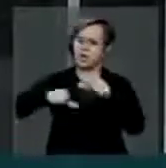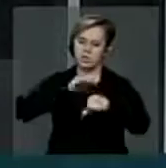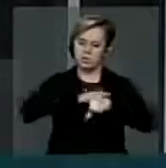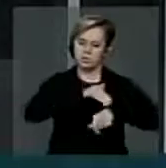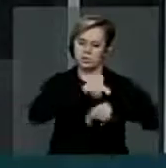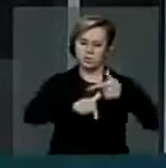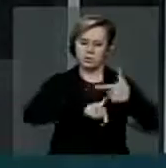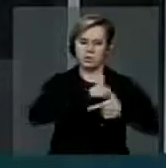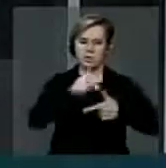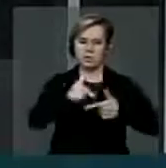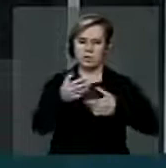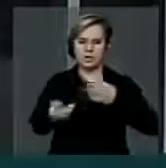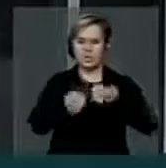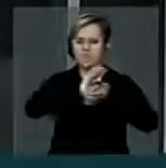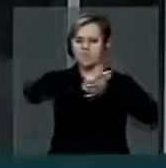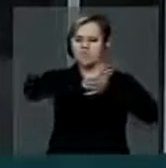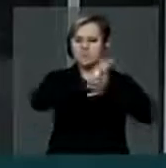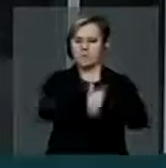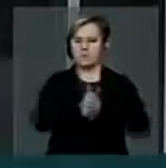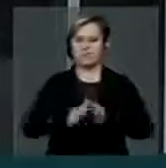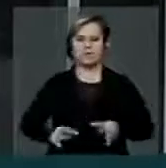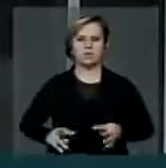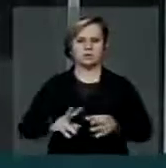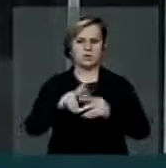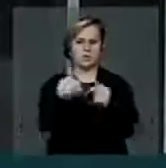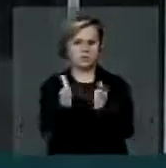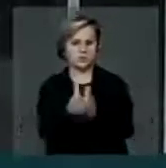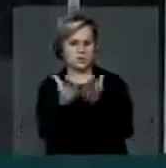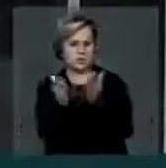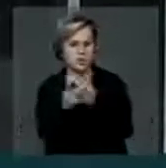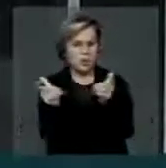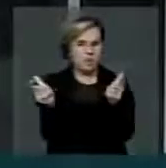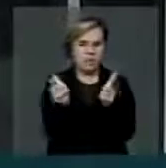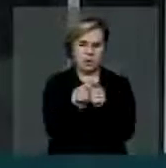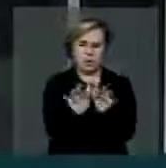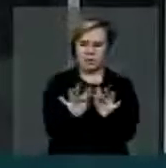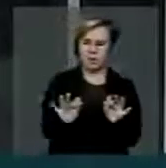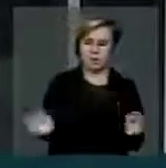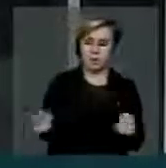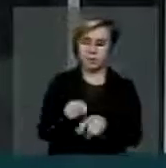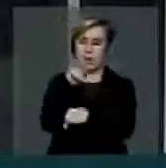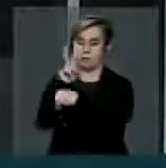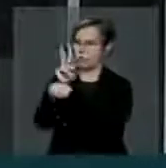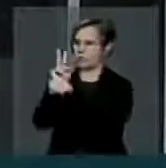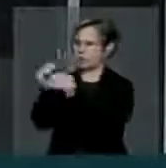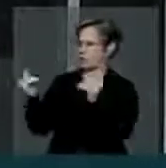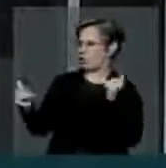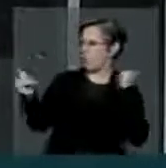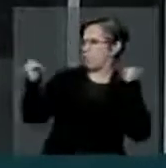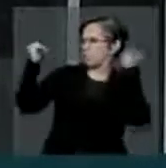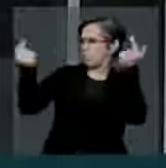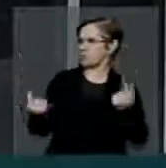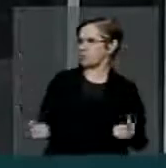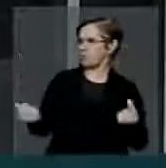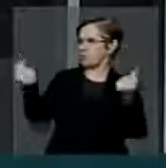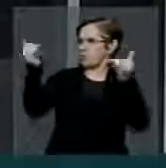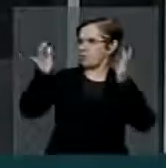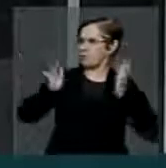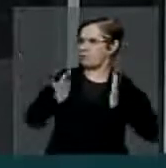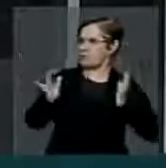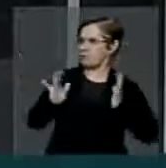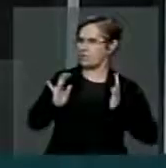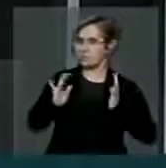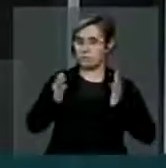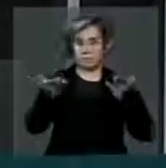em instrumento de opressão dos pequenos e de proteção dos de sempre, dos grandes. Este